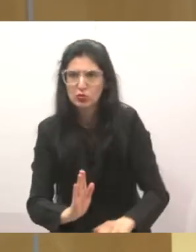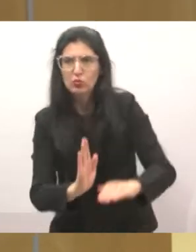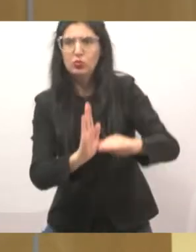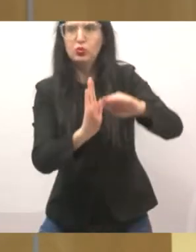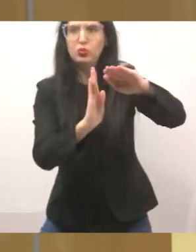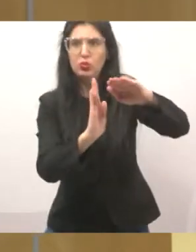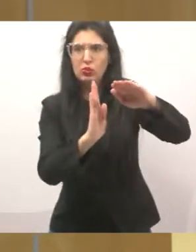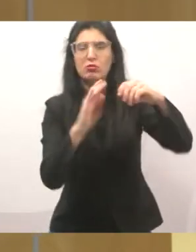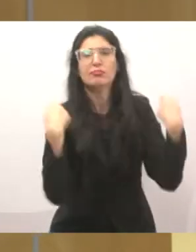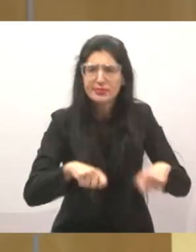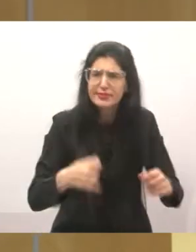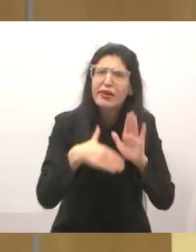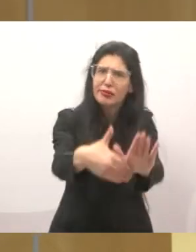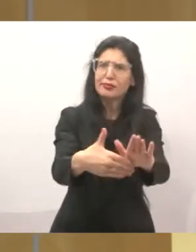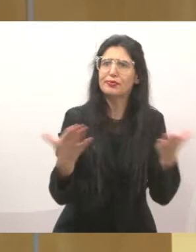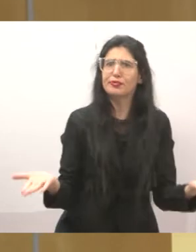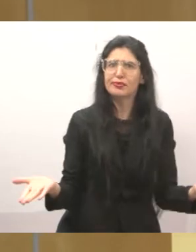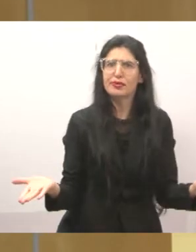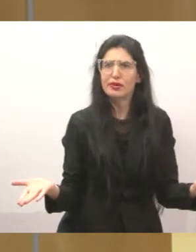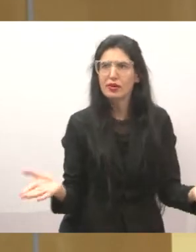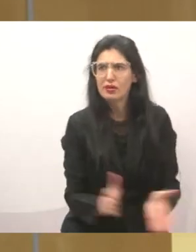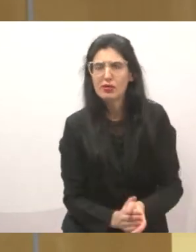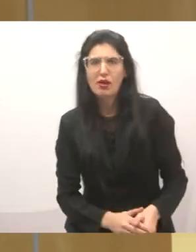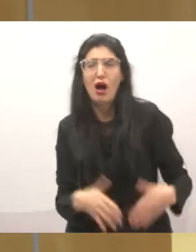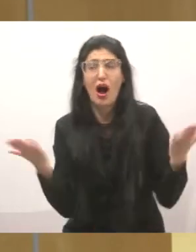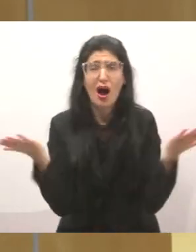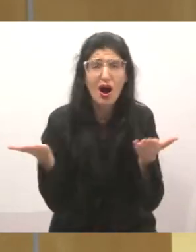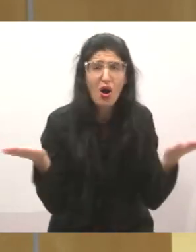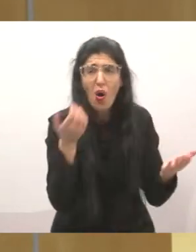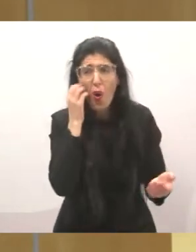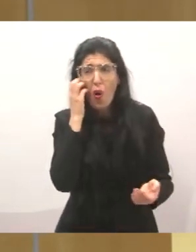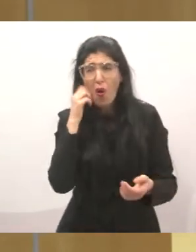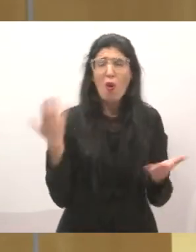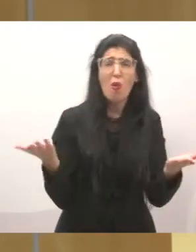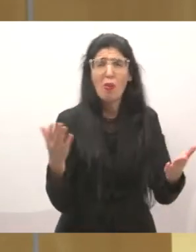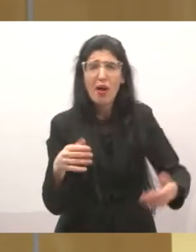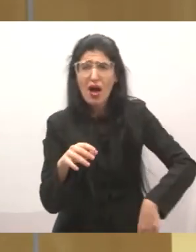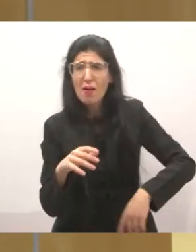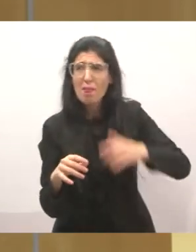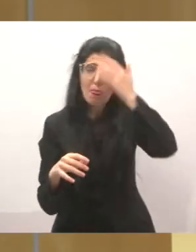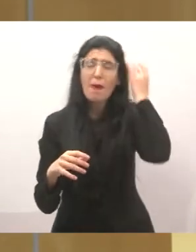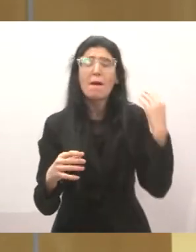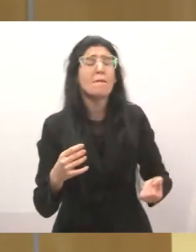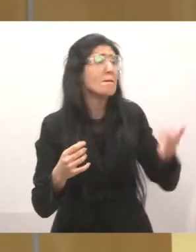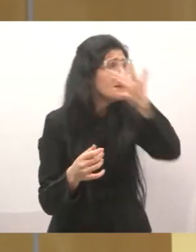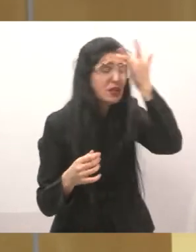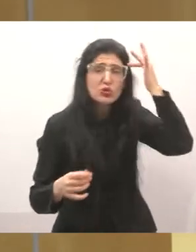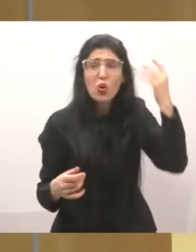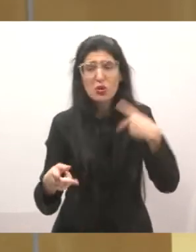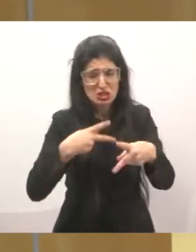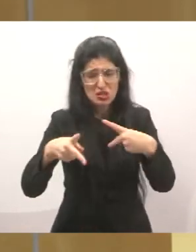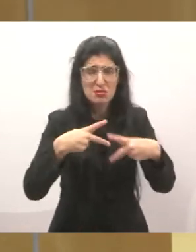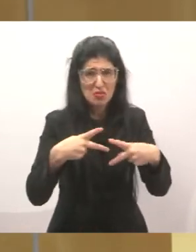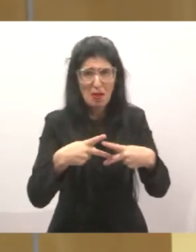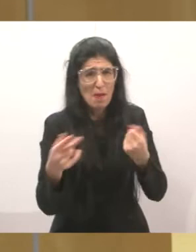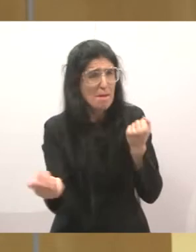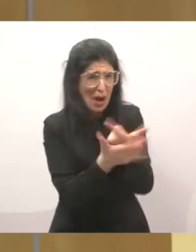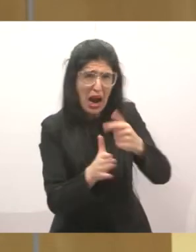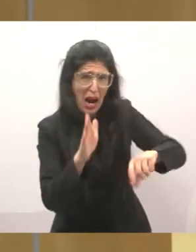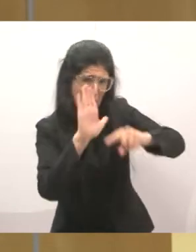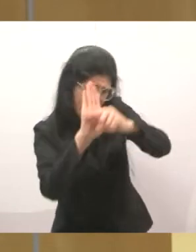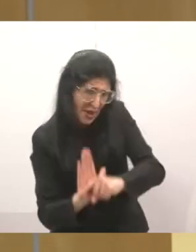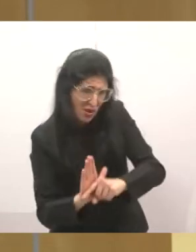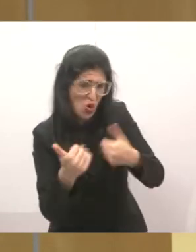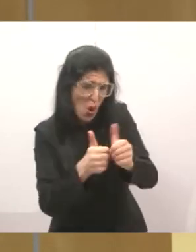metade do valor, tem alguma coisa para justificar, mas não vai reduzir, a vida inteira teve os cobradores, pais de família, porque o